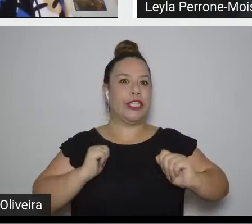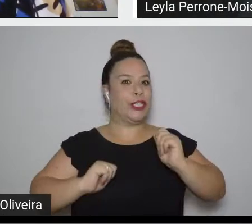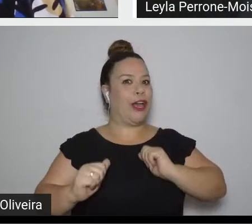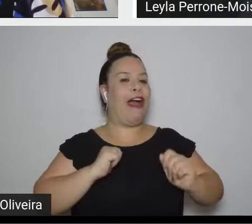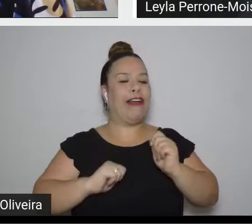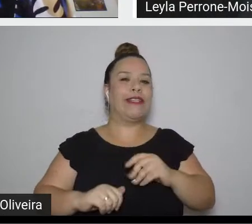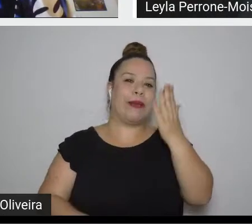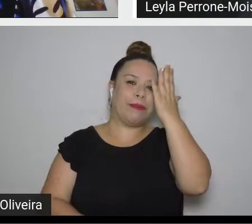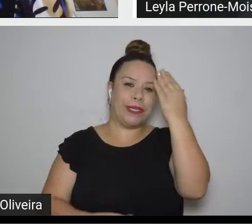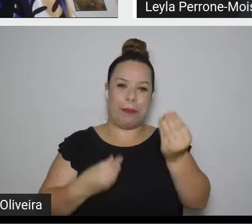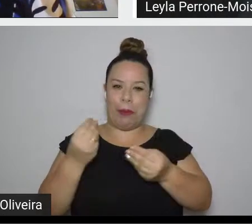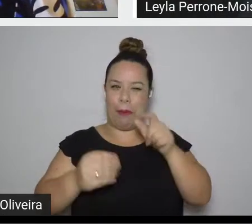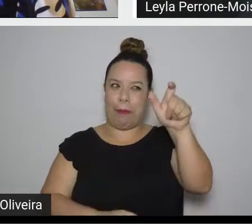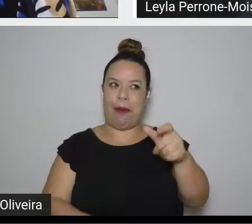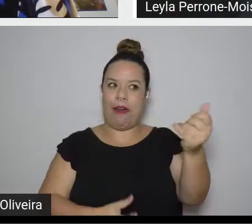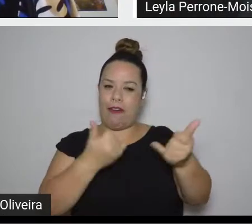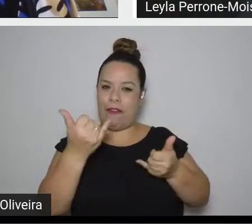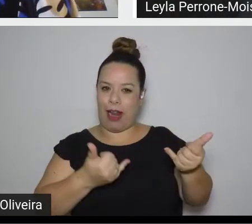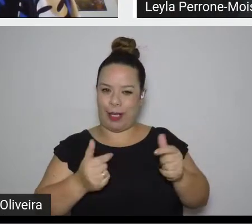para escutá-la.